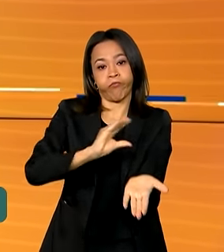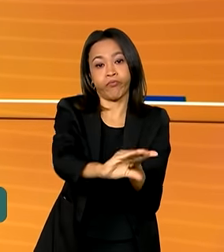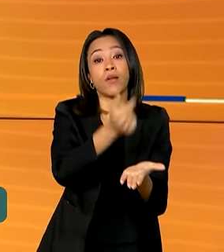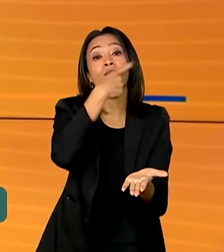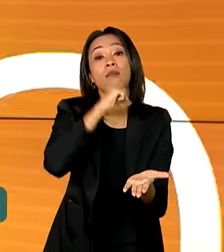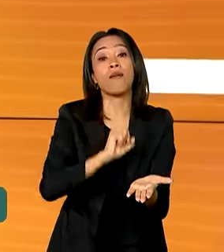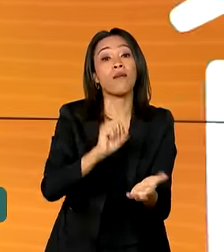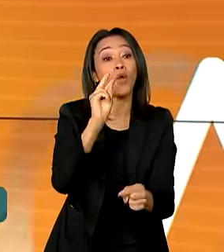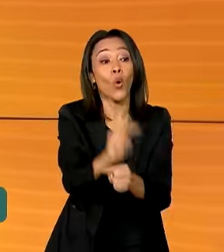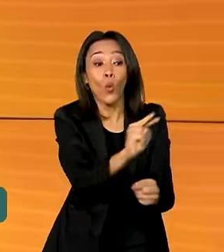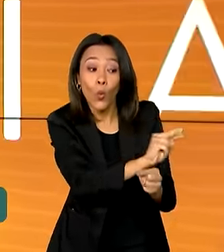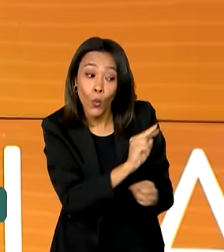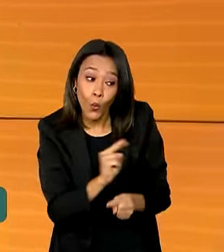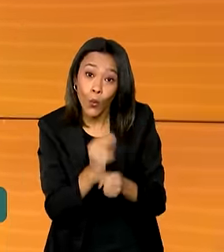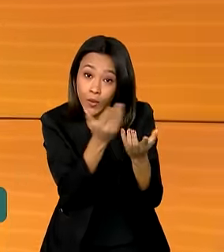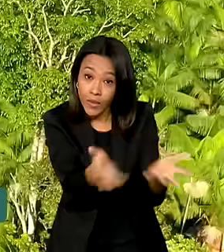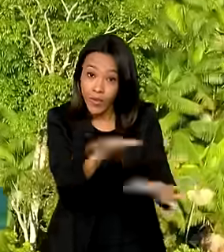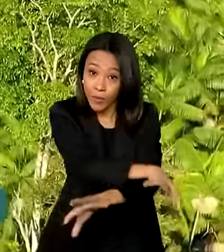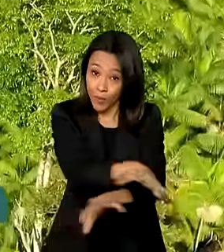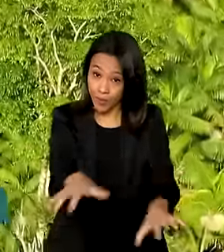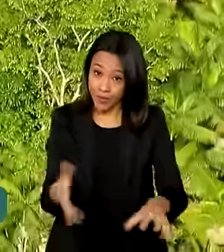protege e recupera o bioma.